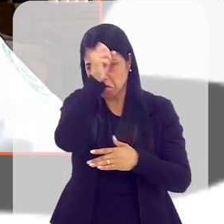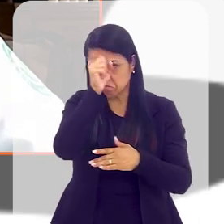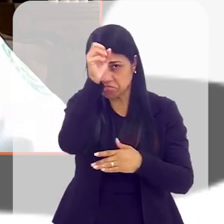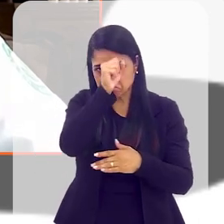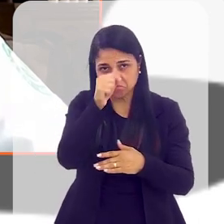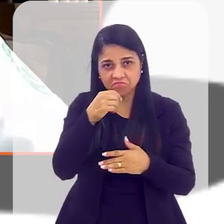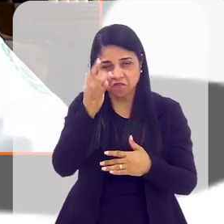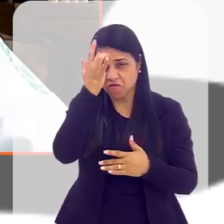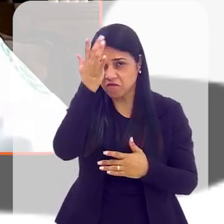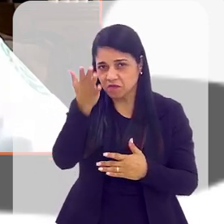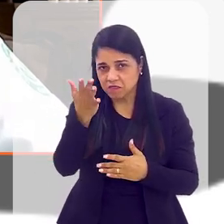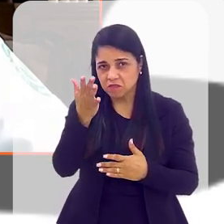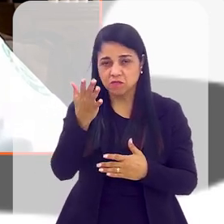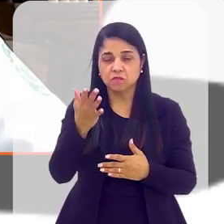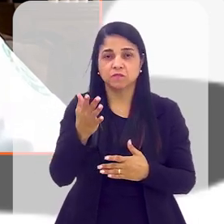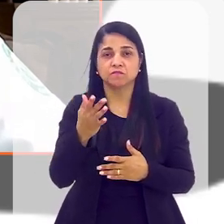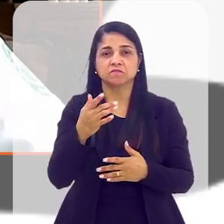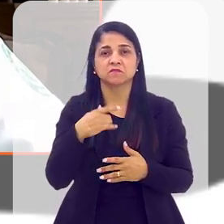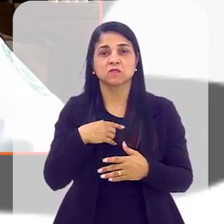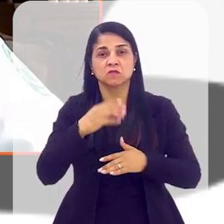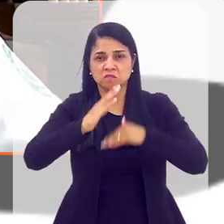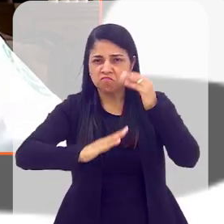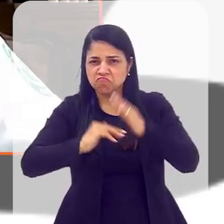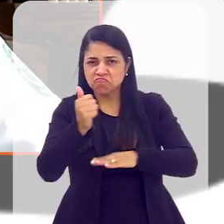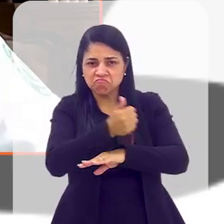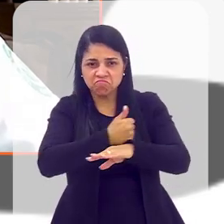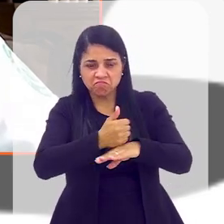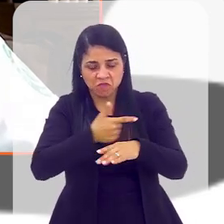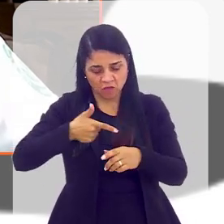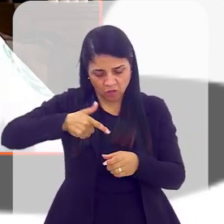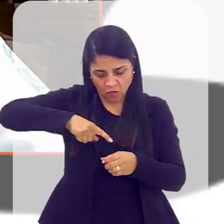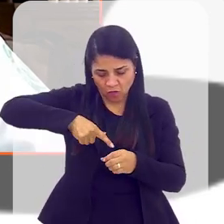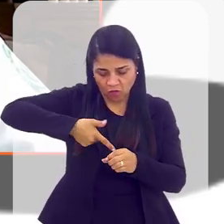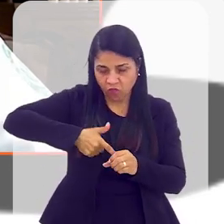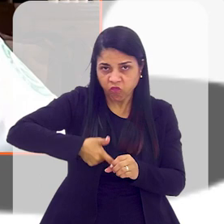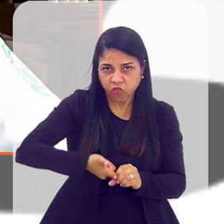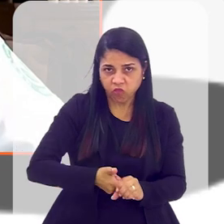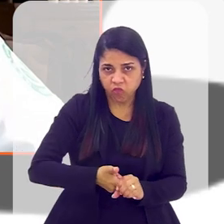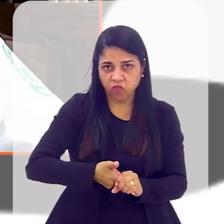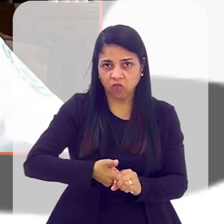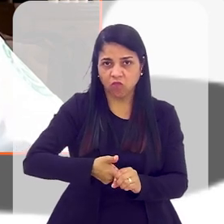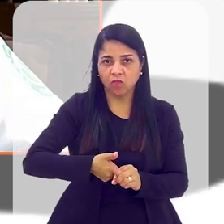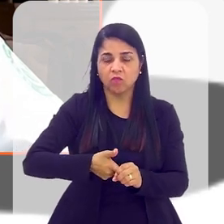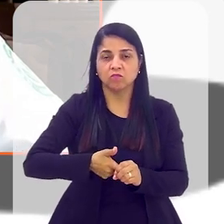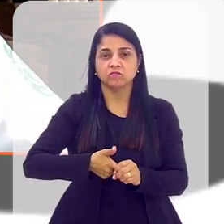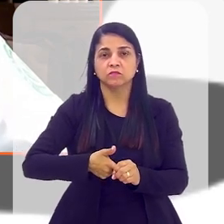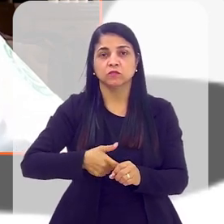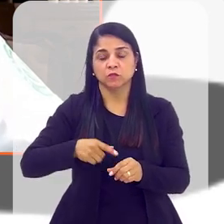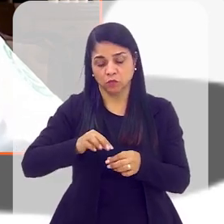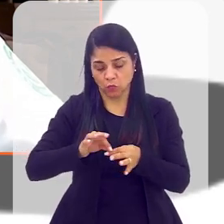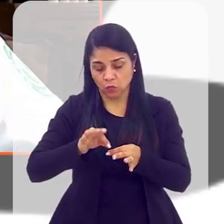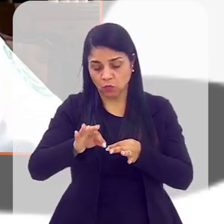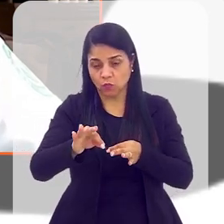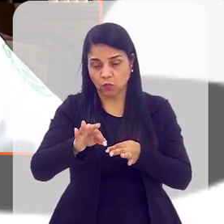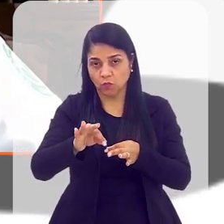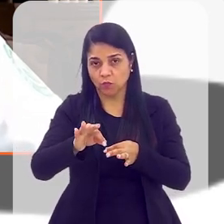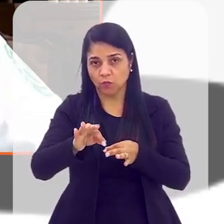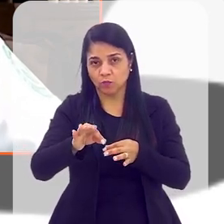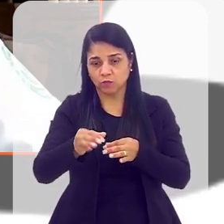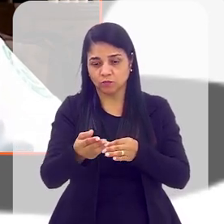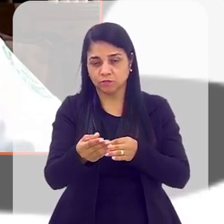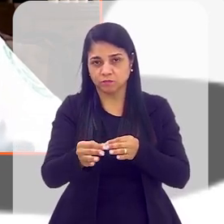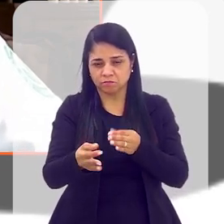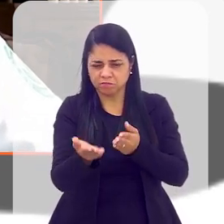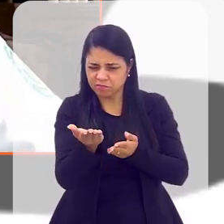rapidamente. Um operário que sabe utilizar uma perfiladeira, uma parafusadeira, e um prumo, e um